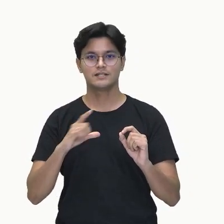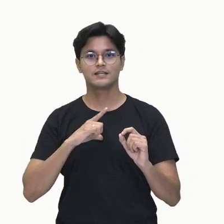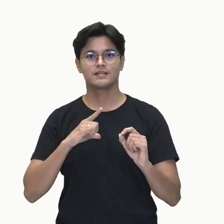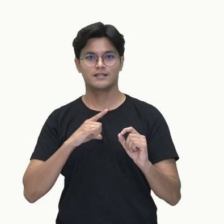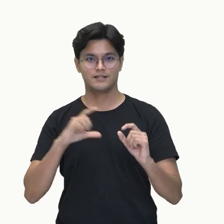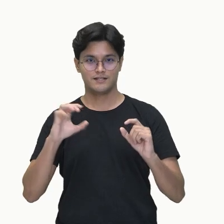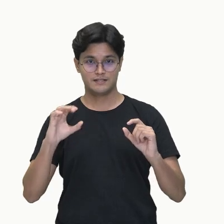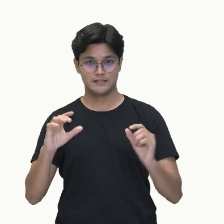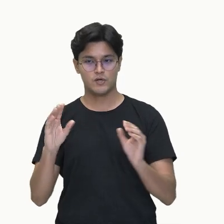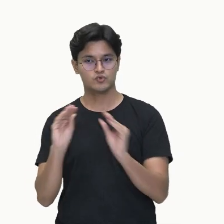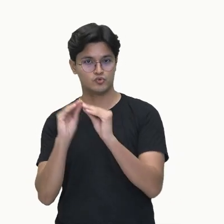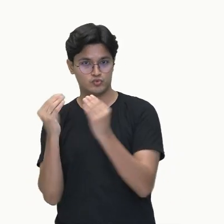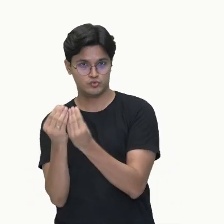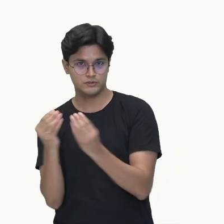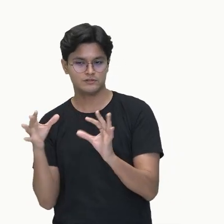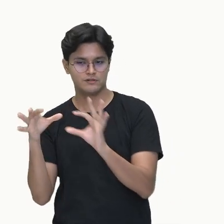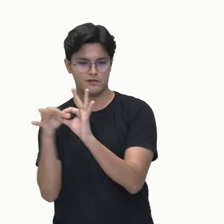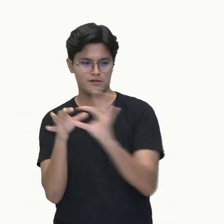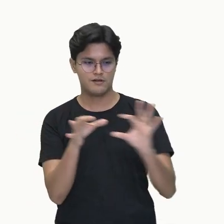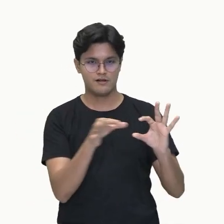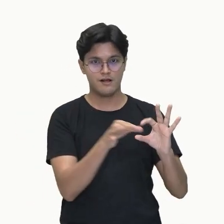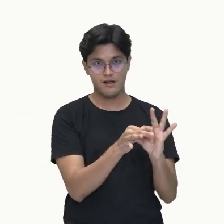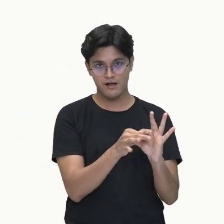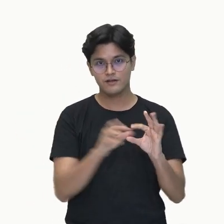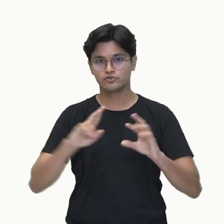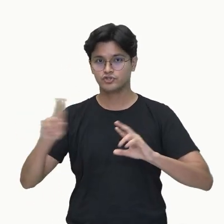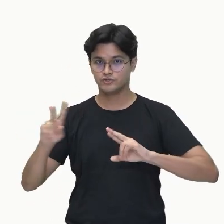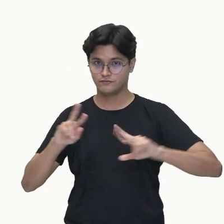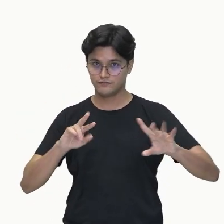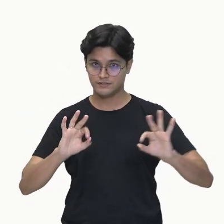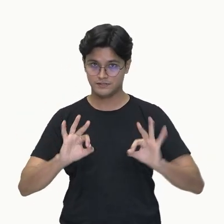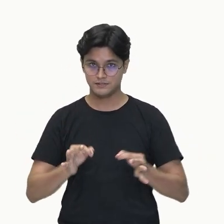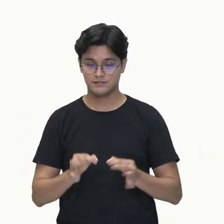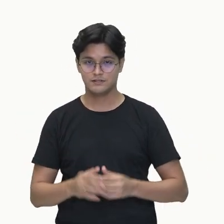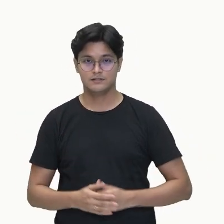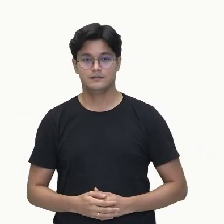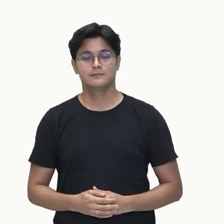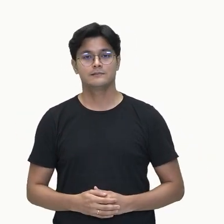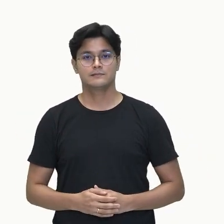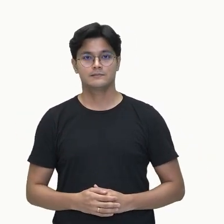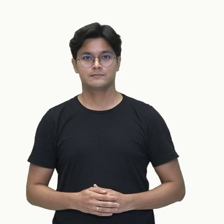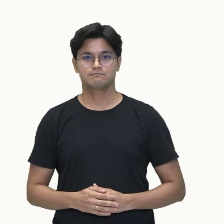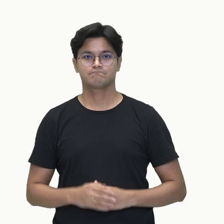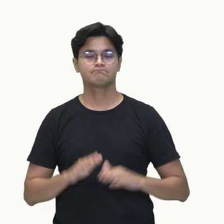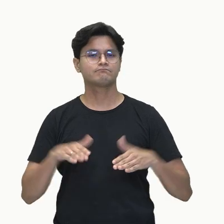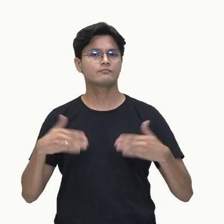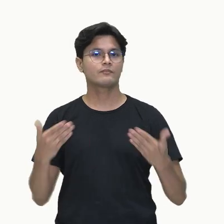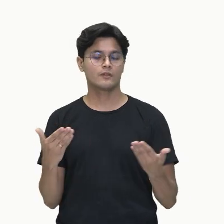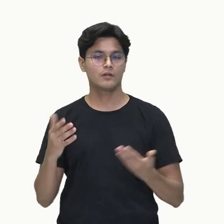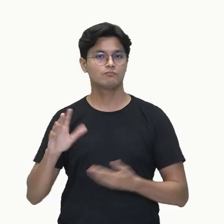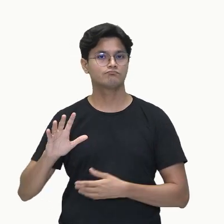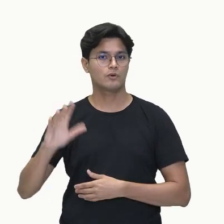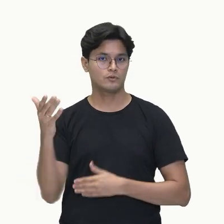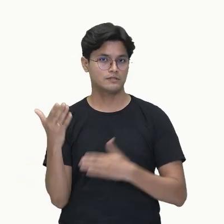diferentes entre si. Ok? Então, para que ocorra